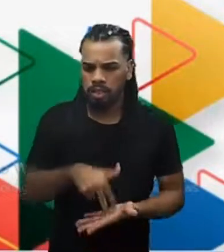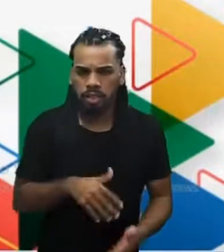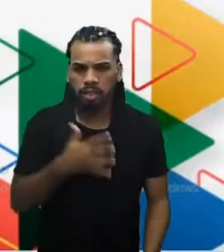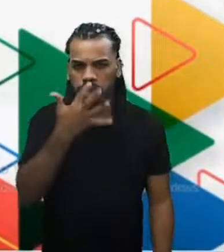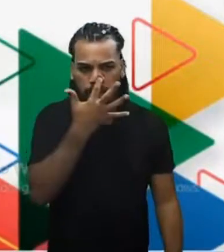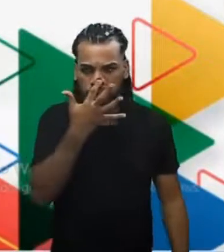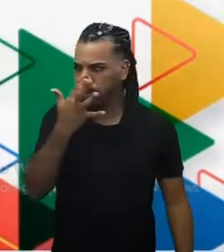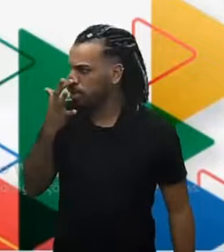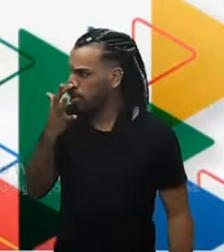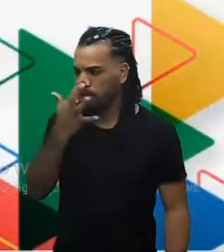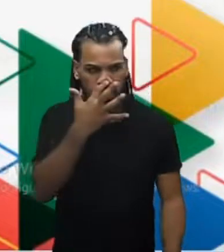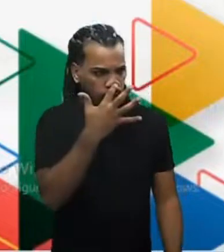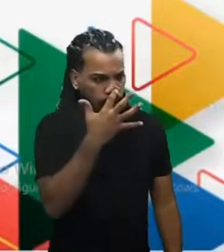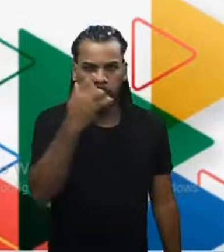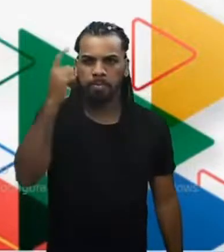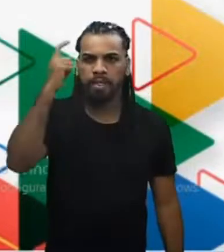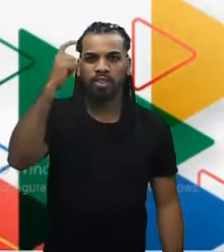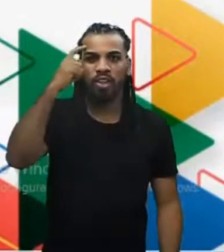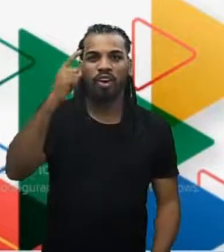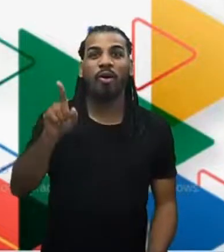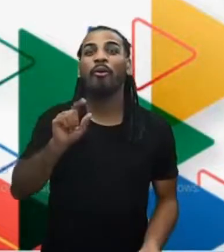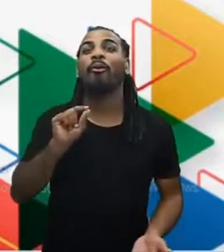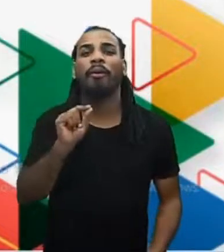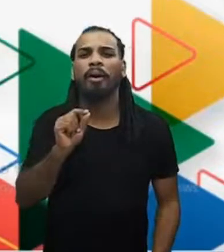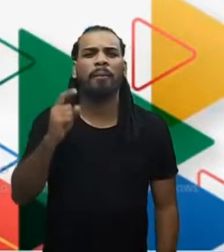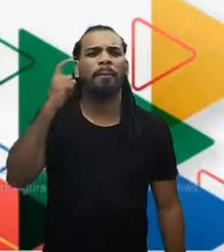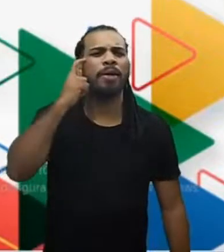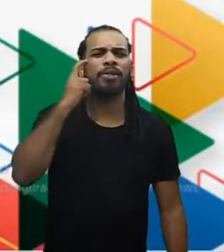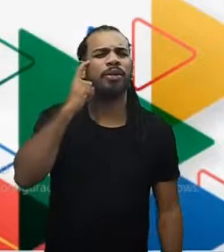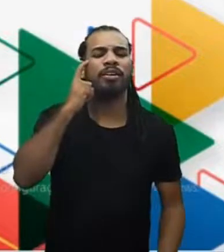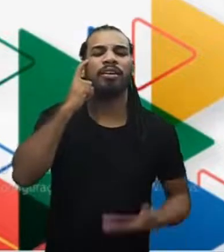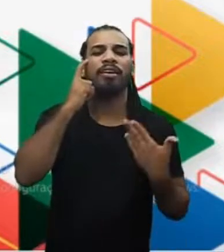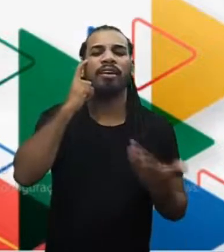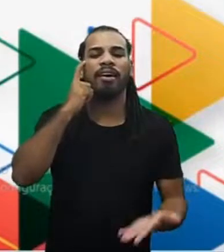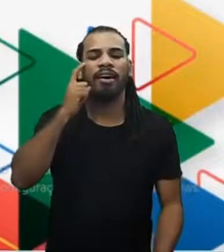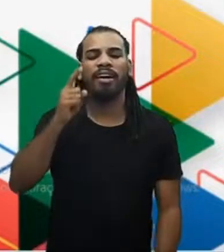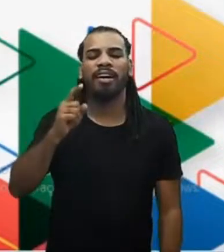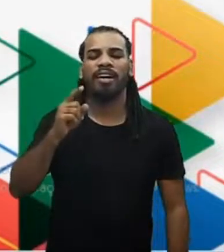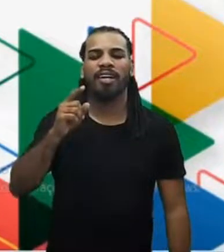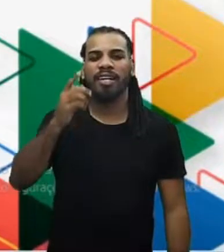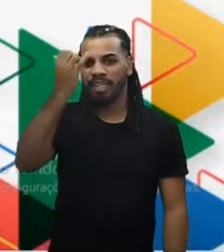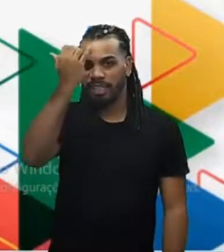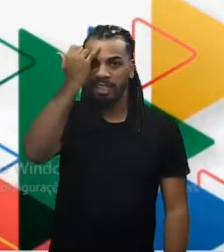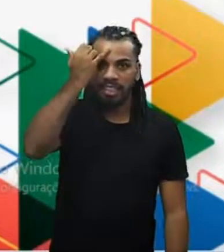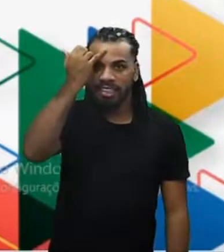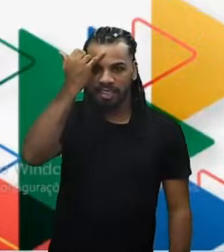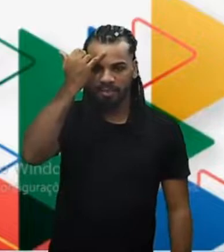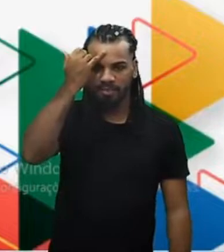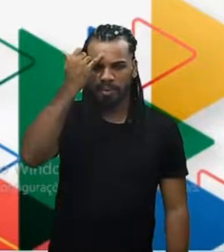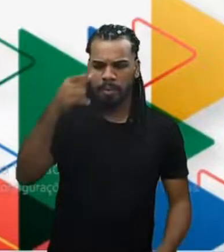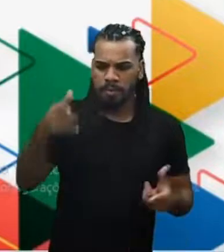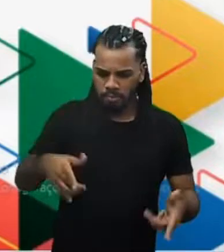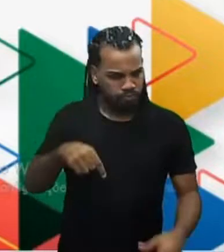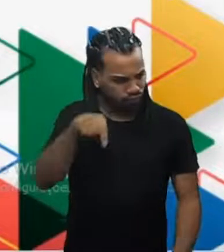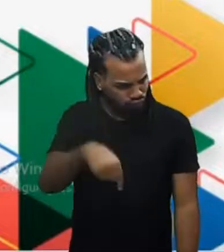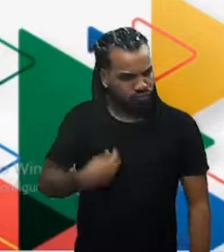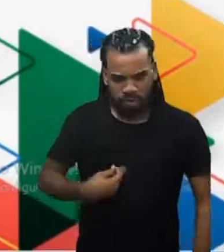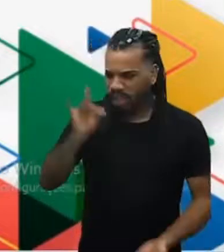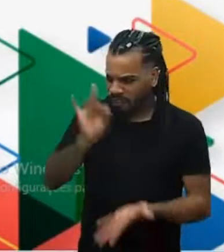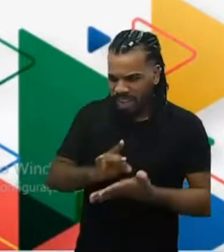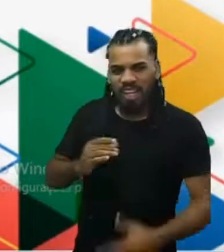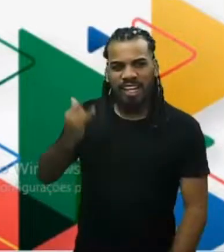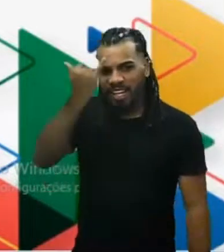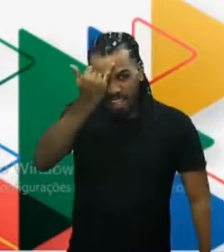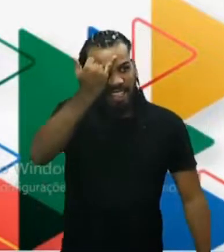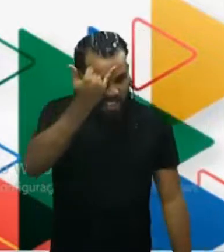ter chegado às índias, nome genérico que eles davam às regiões do Oriente onde obtinham